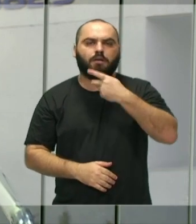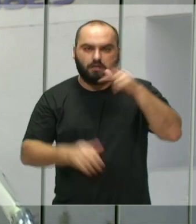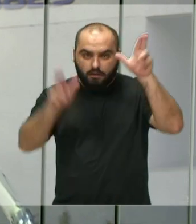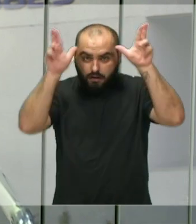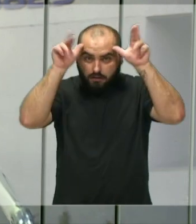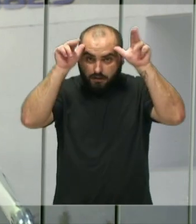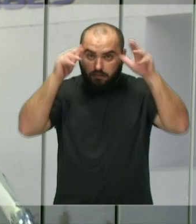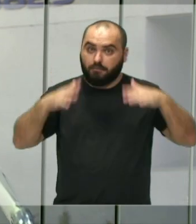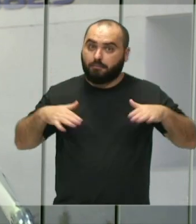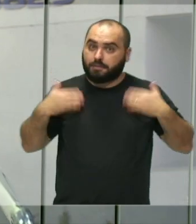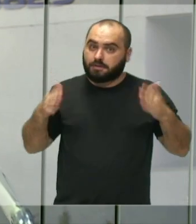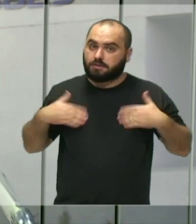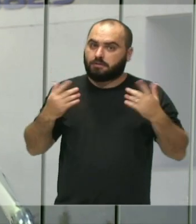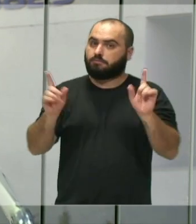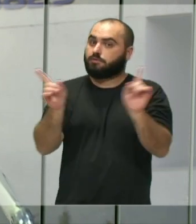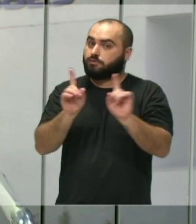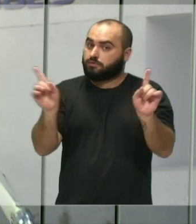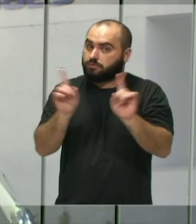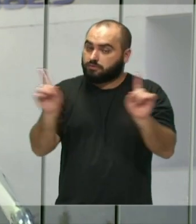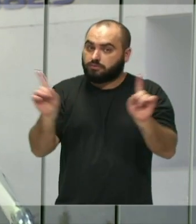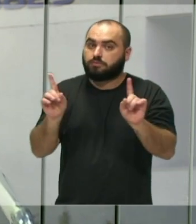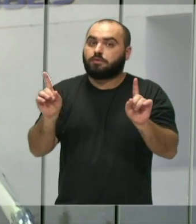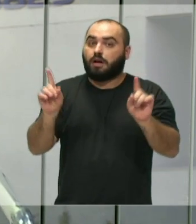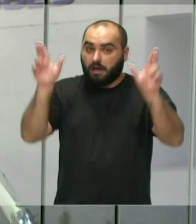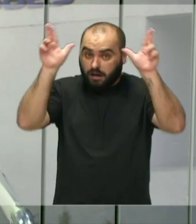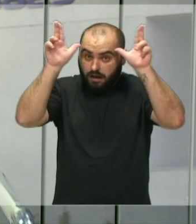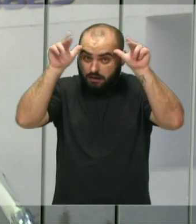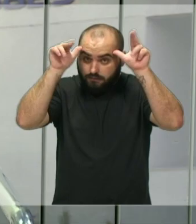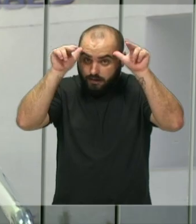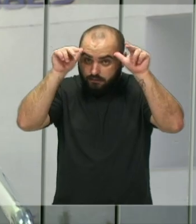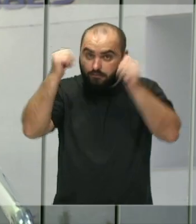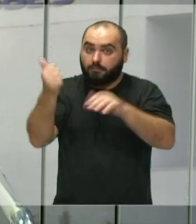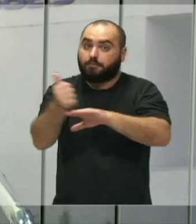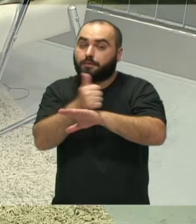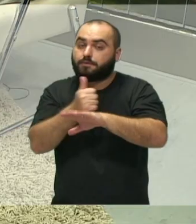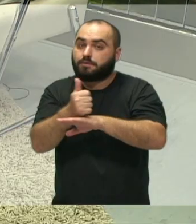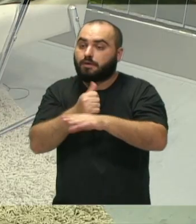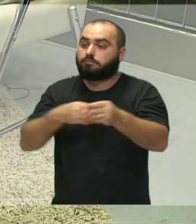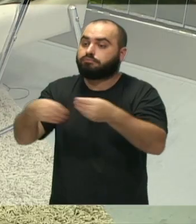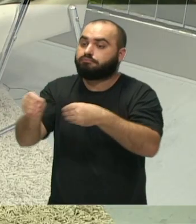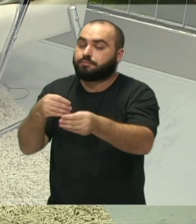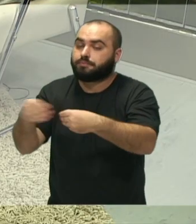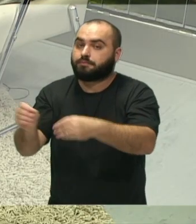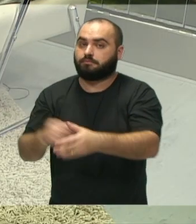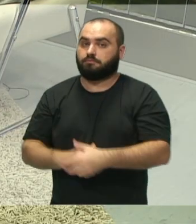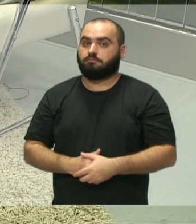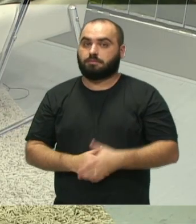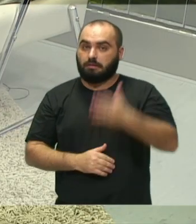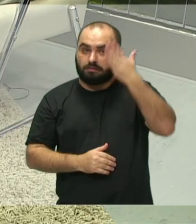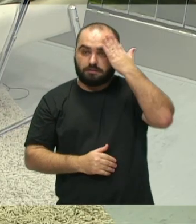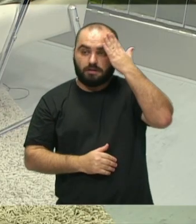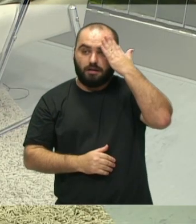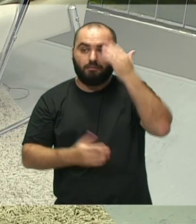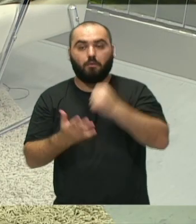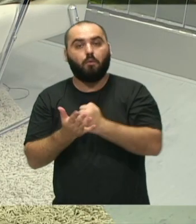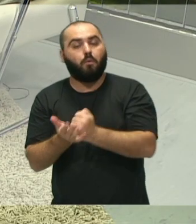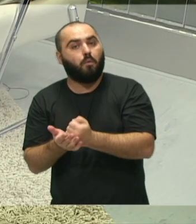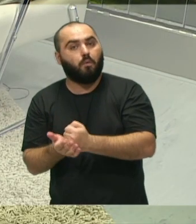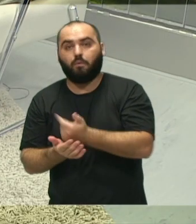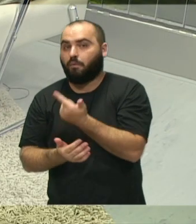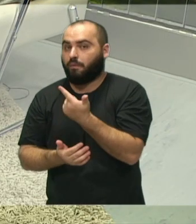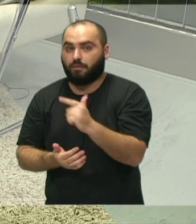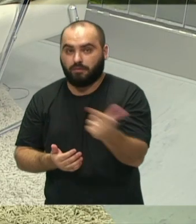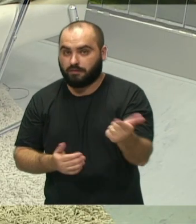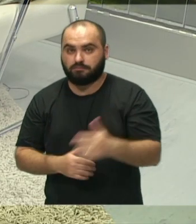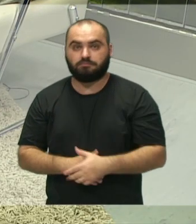passeio, eu estou falando de cavalos de recicladores, que nós sabemos que não tem como controlar. Esses cavalos